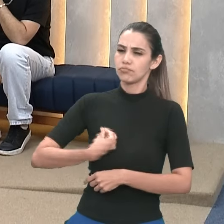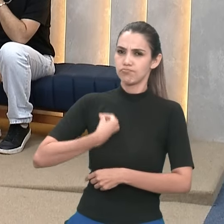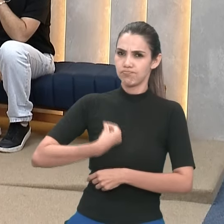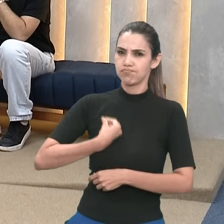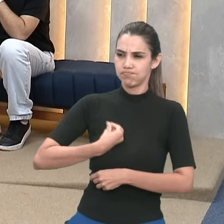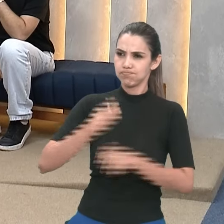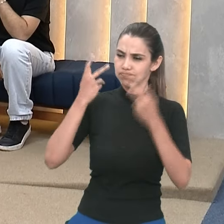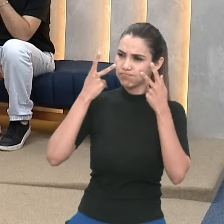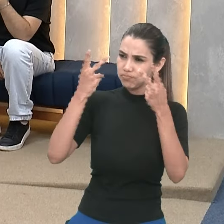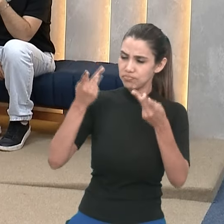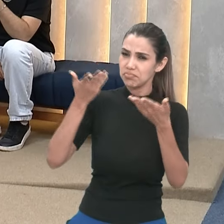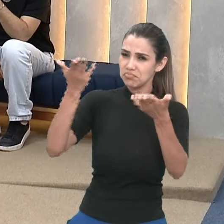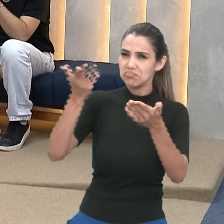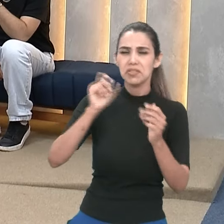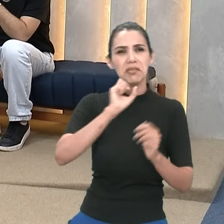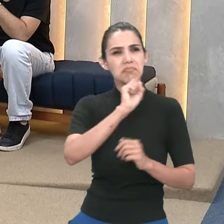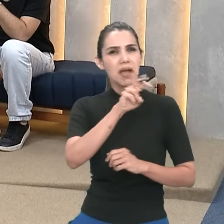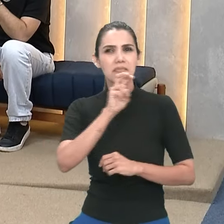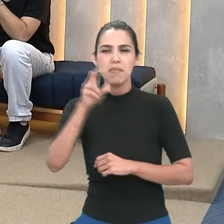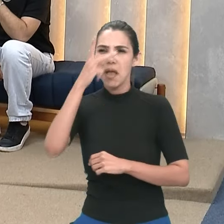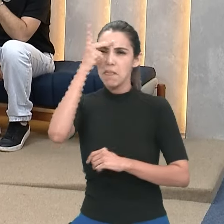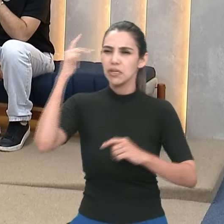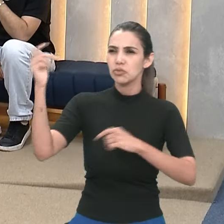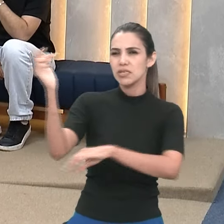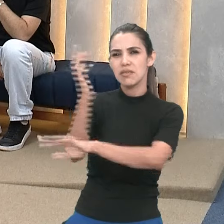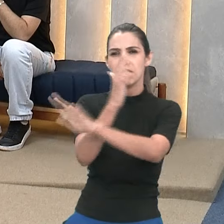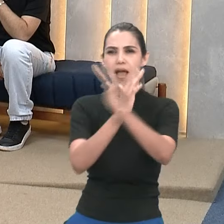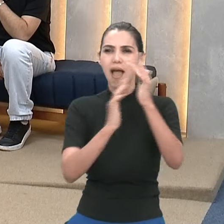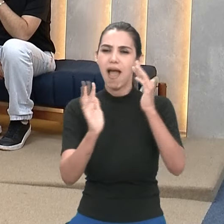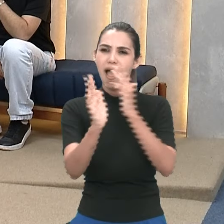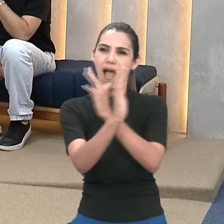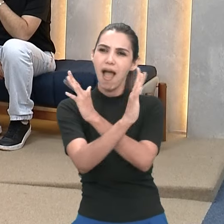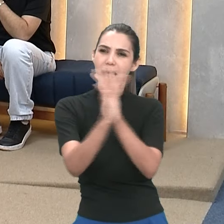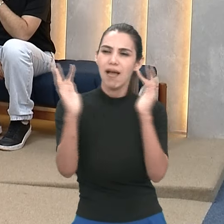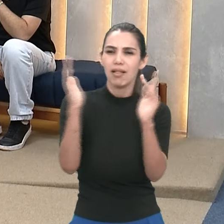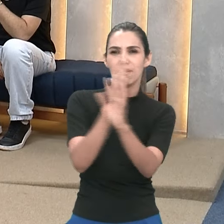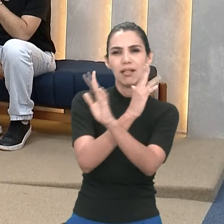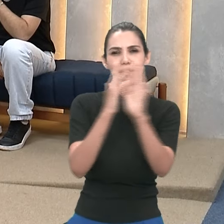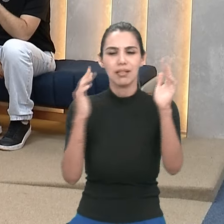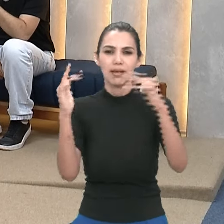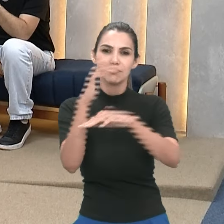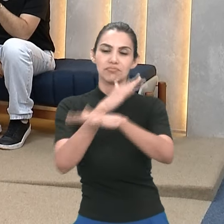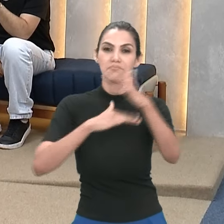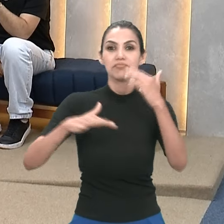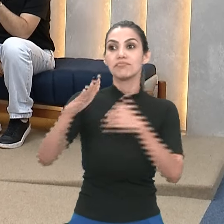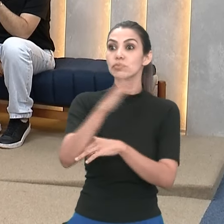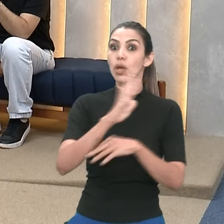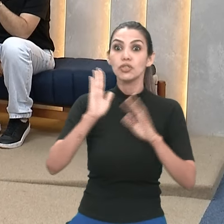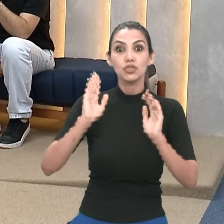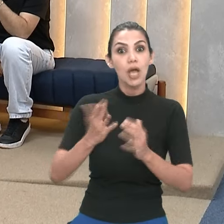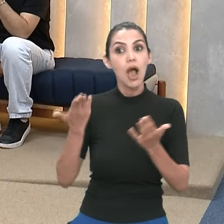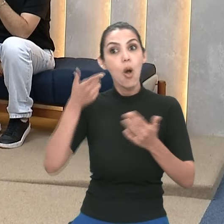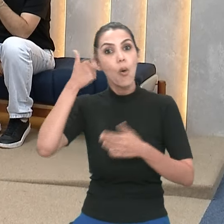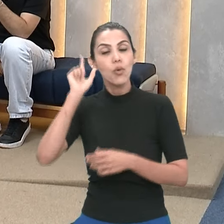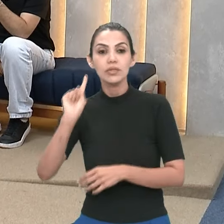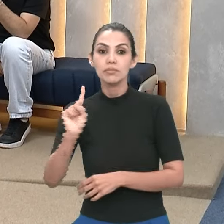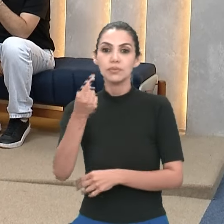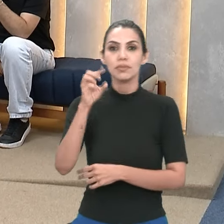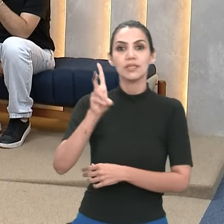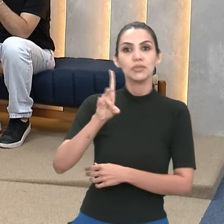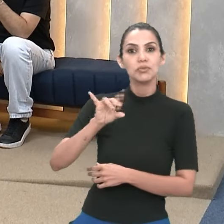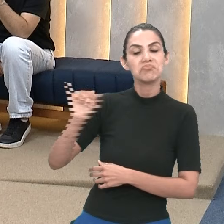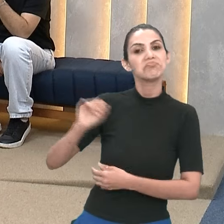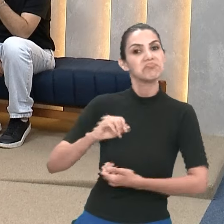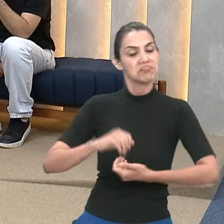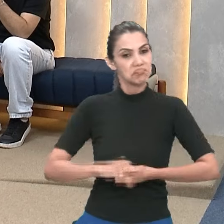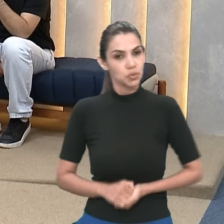gente vê aquela grande movimentação de pessoas ali já no primeiro dia, superando, inclusive,